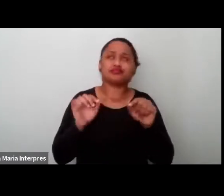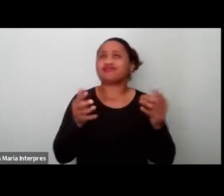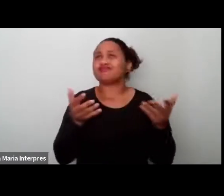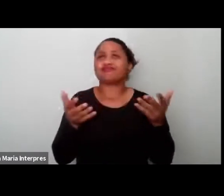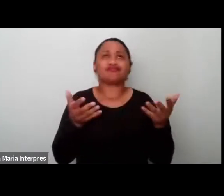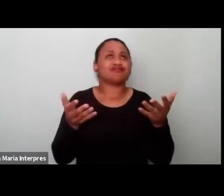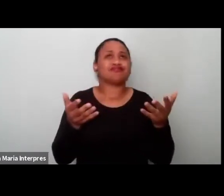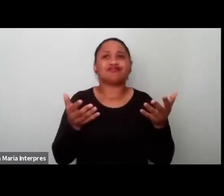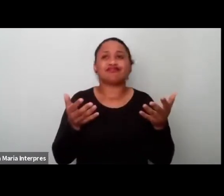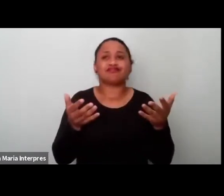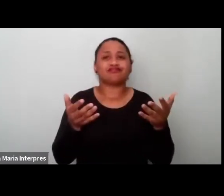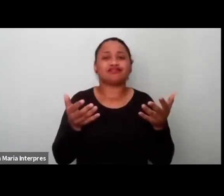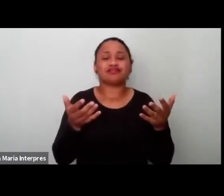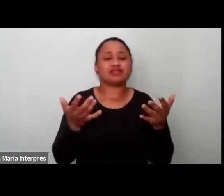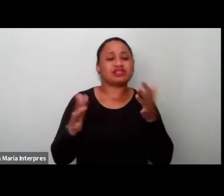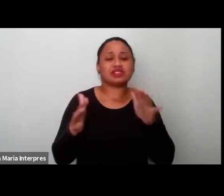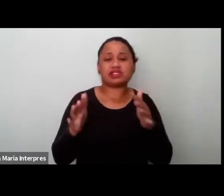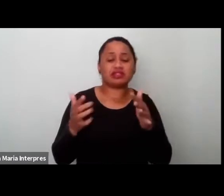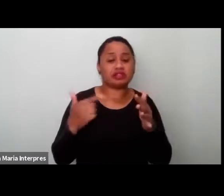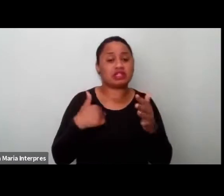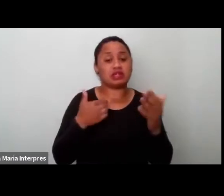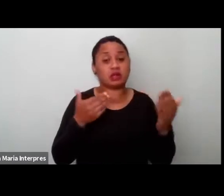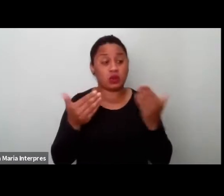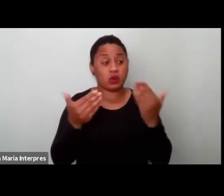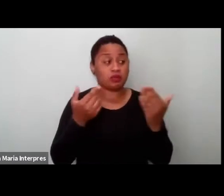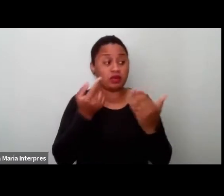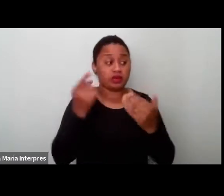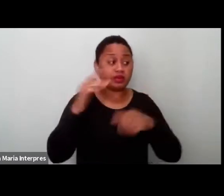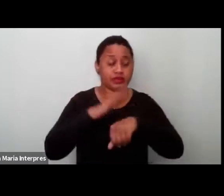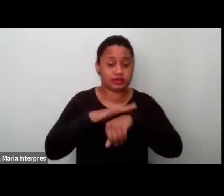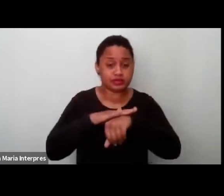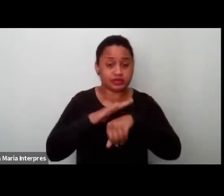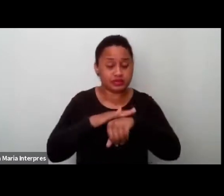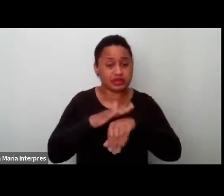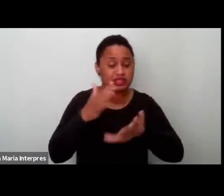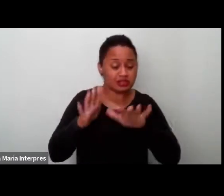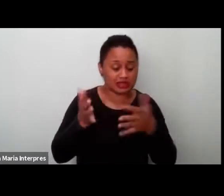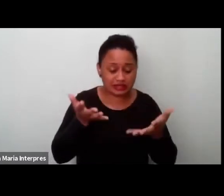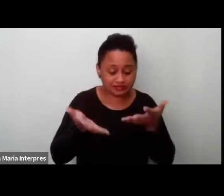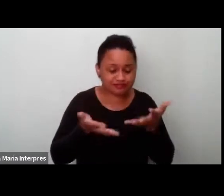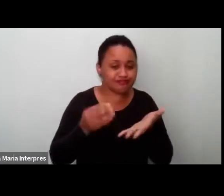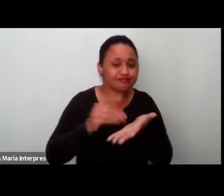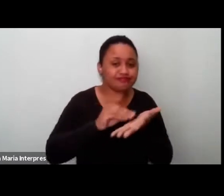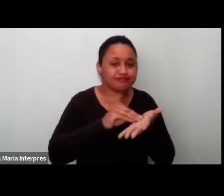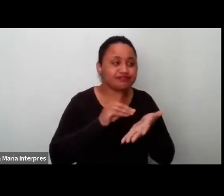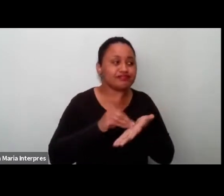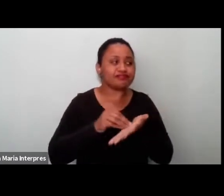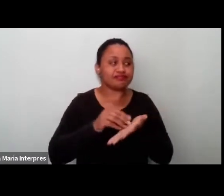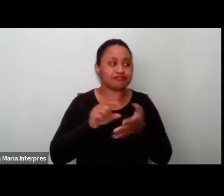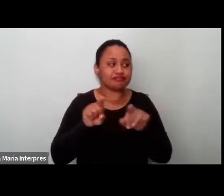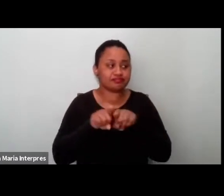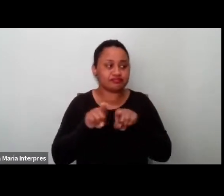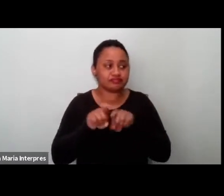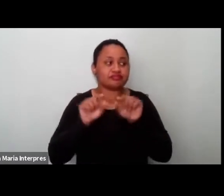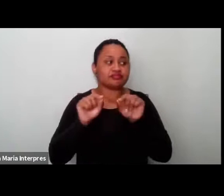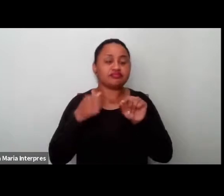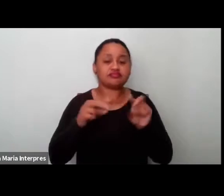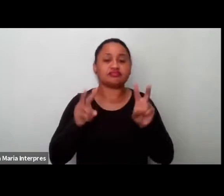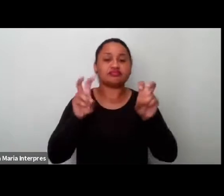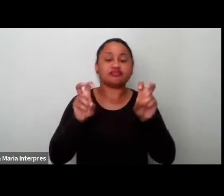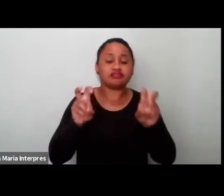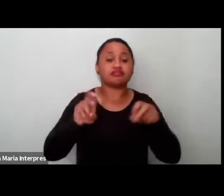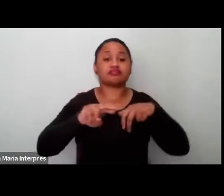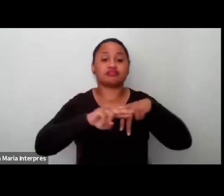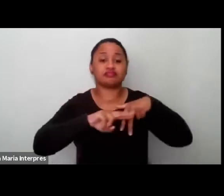talvez, incipiente, comparando em outros momentos da cotidianidade, ou muito tímido em relação às discussões de gênero e